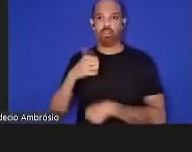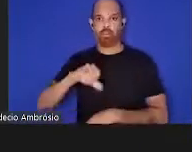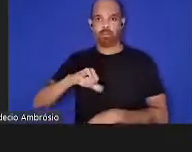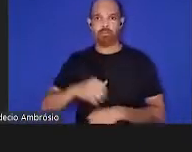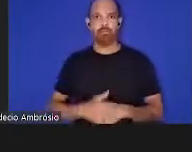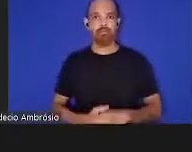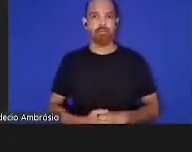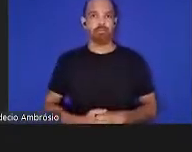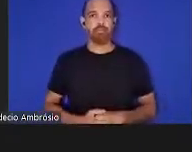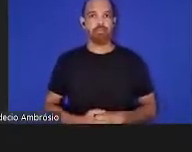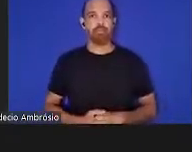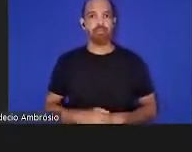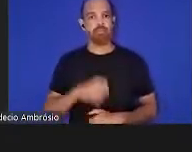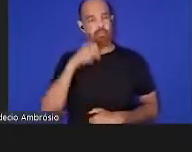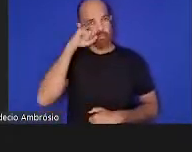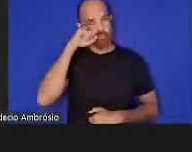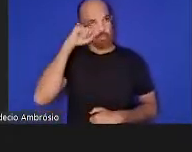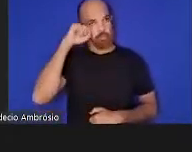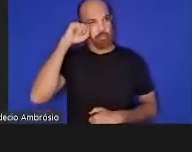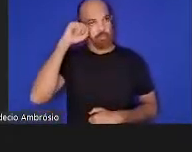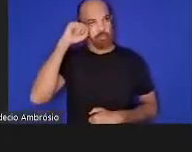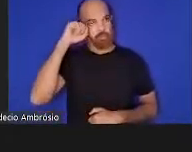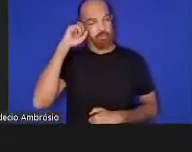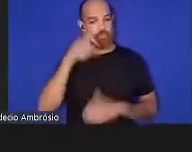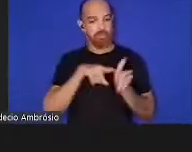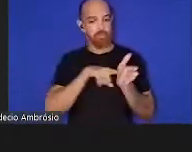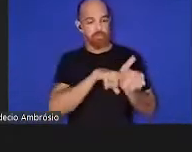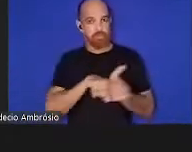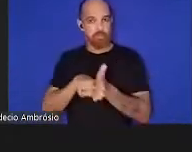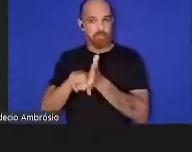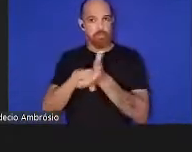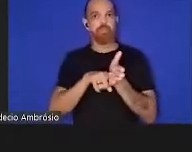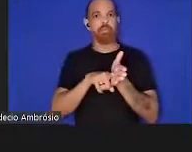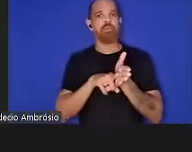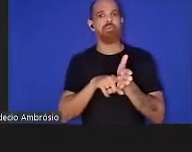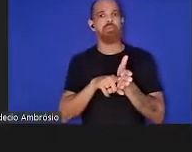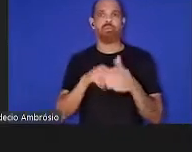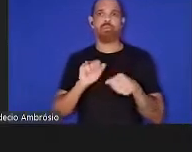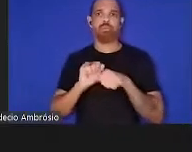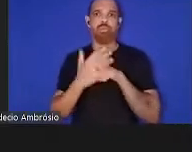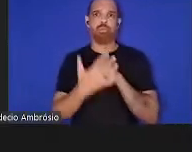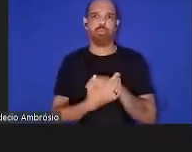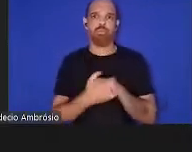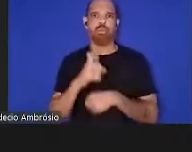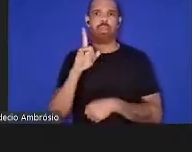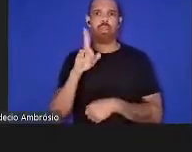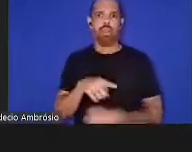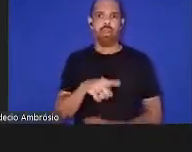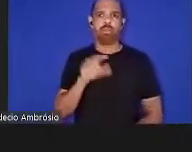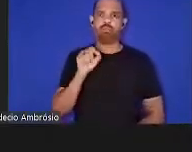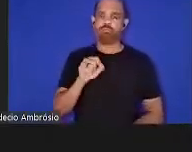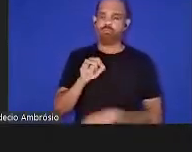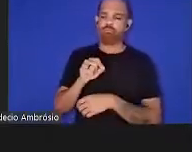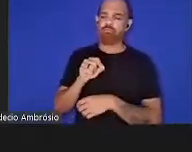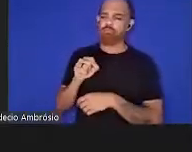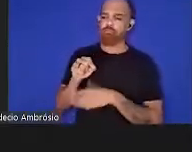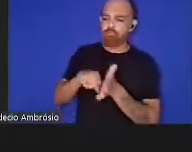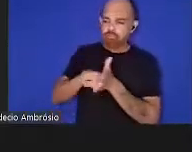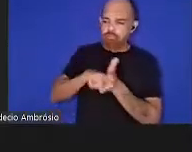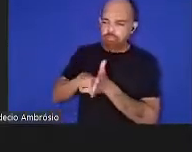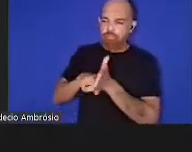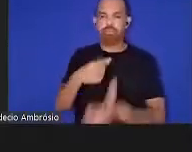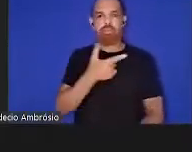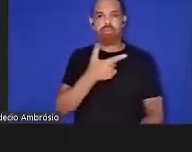a inevitabilidade da chegada do covid-19 era inegável por essa razão em 2018 a